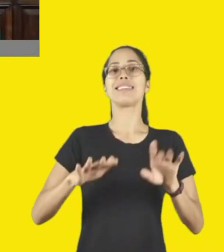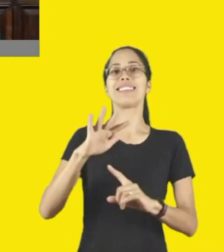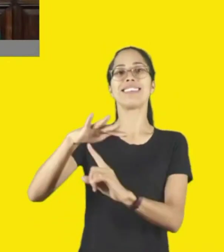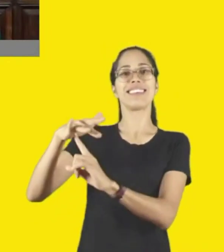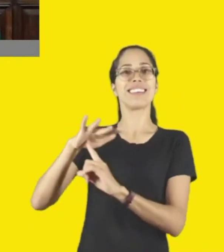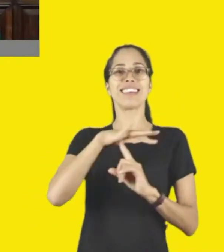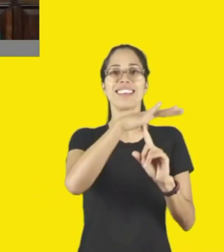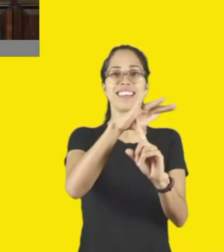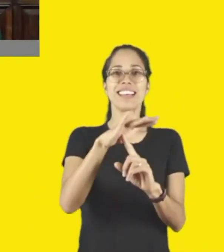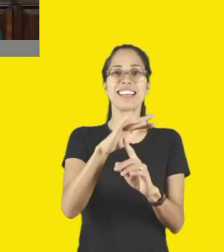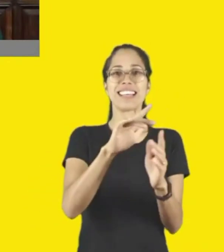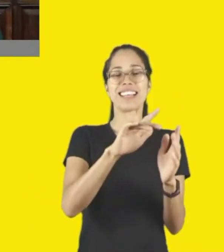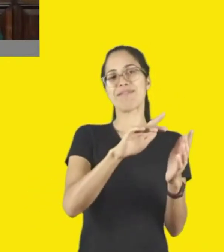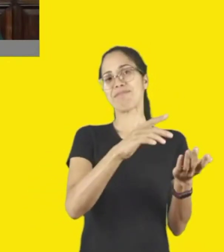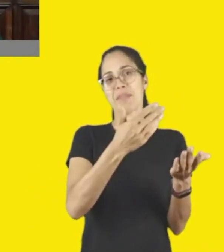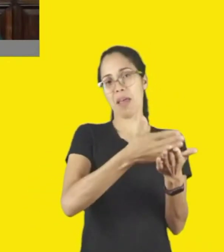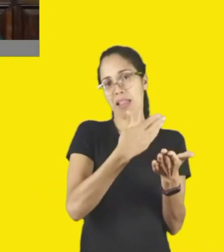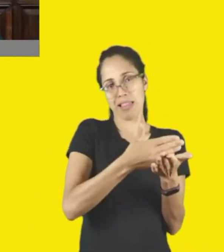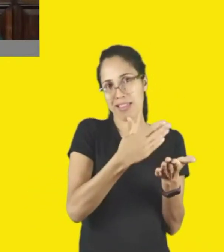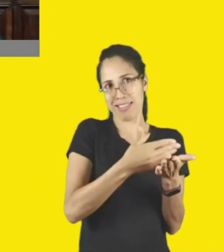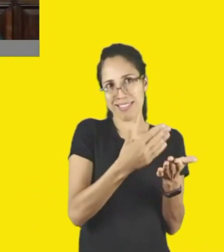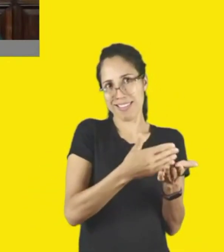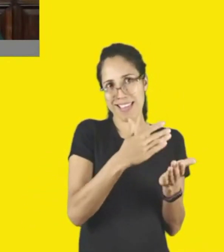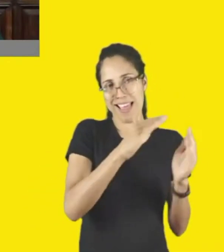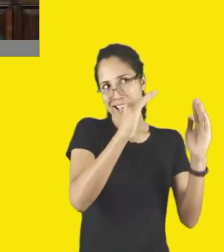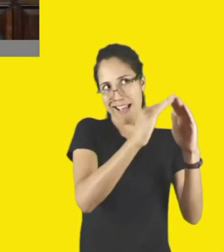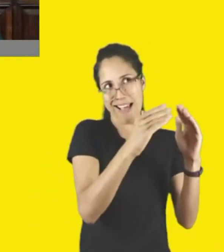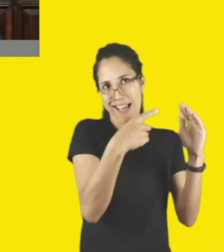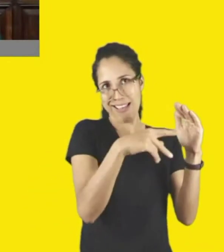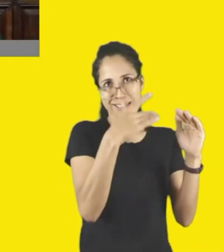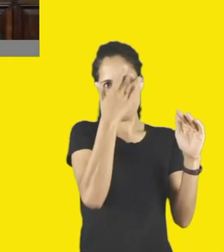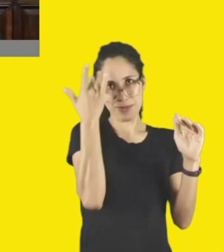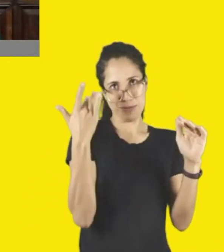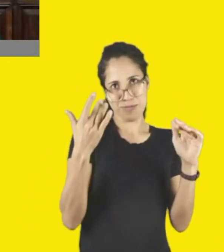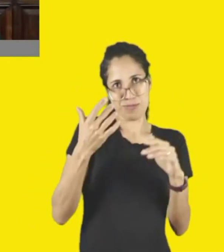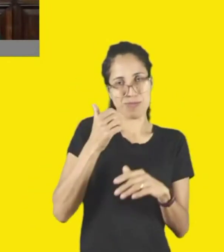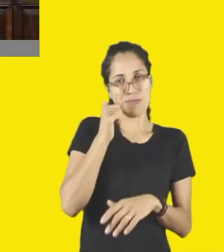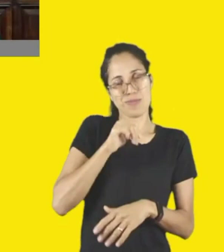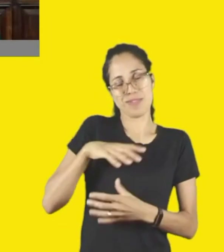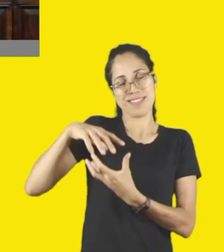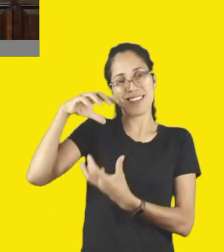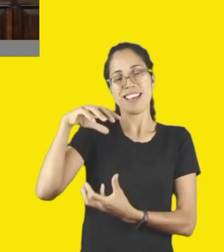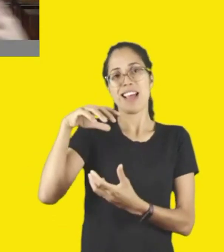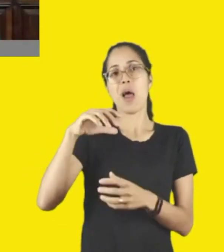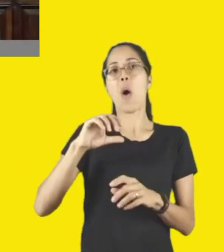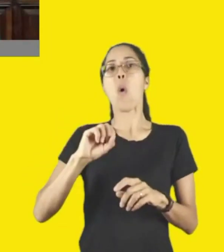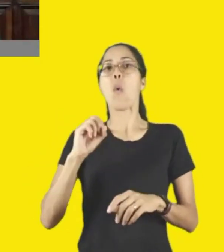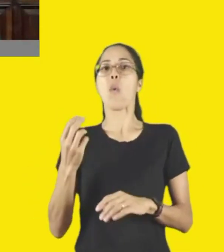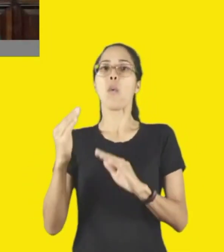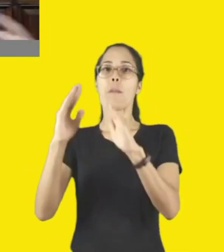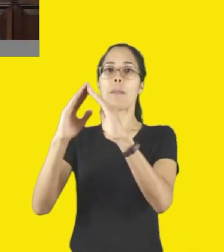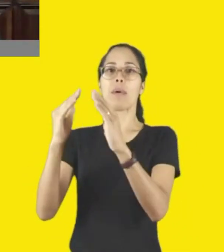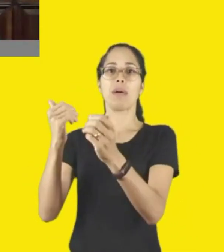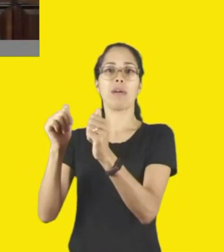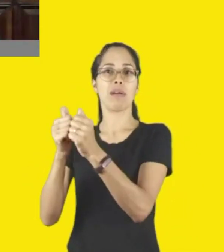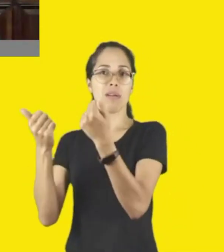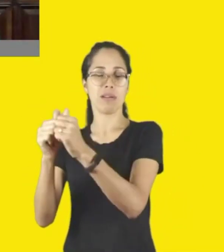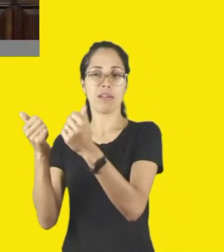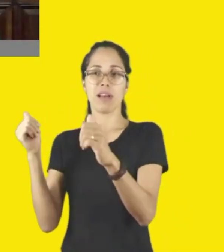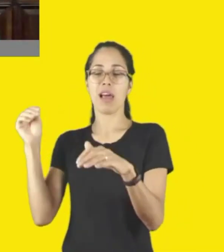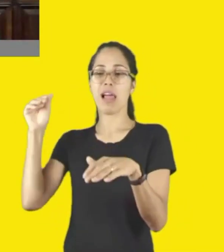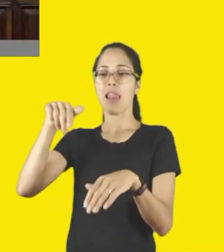casa de uma senhora, a padaria que vira o lugar do canto e sarau, e aí as pessoas